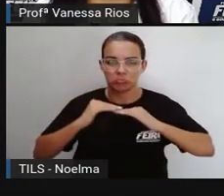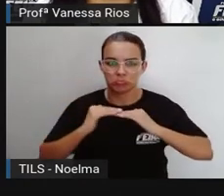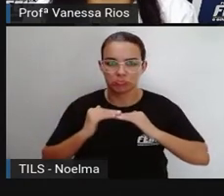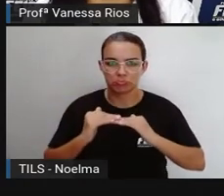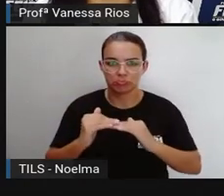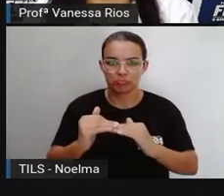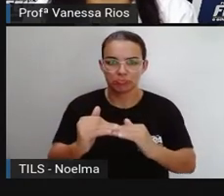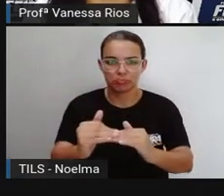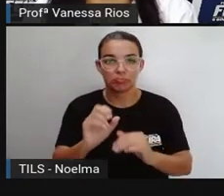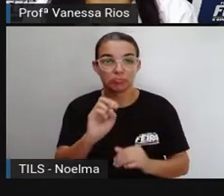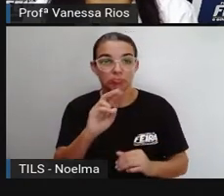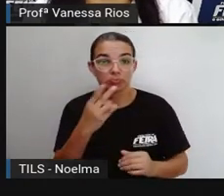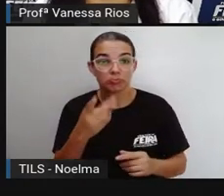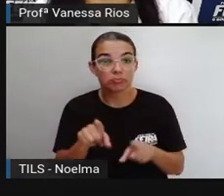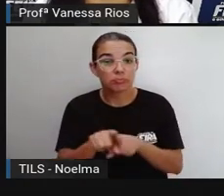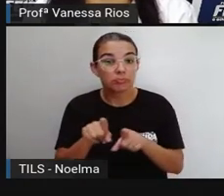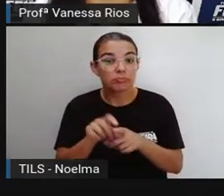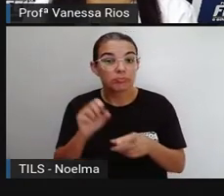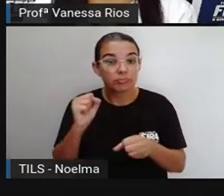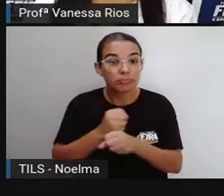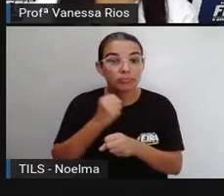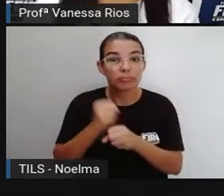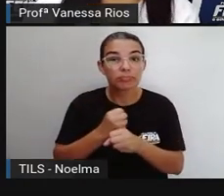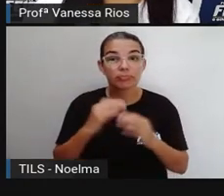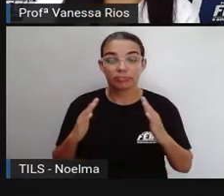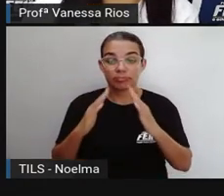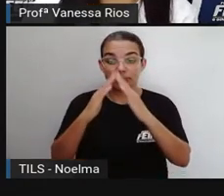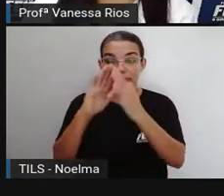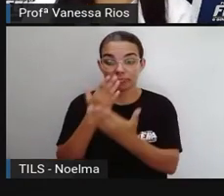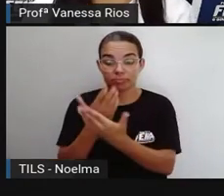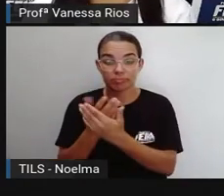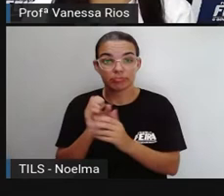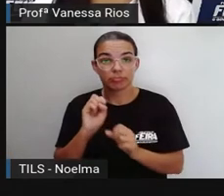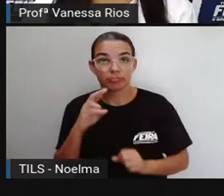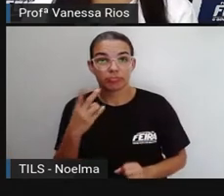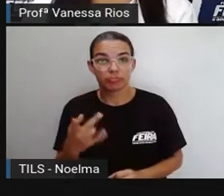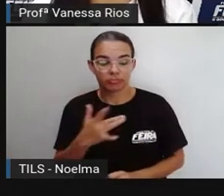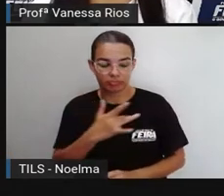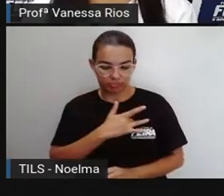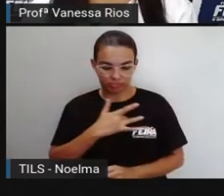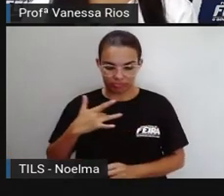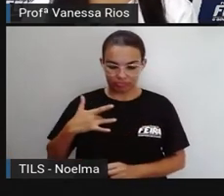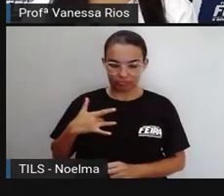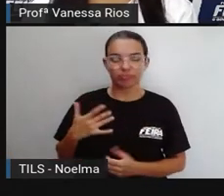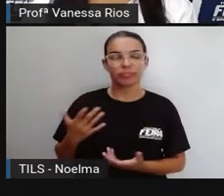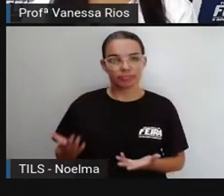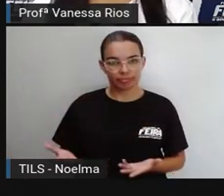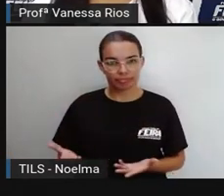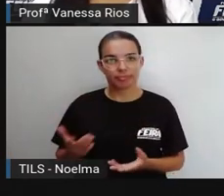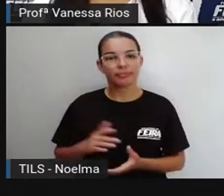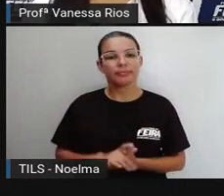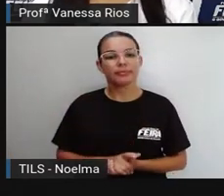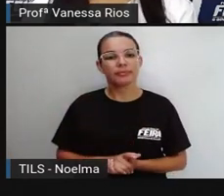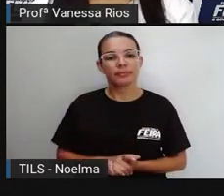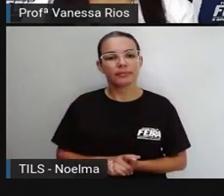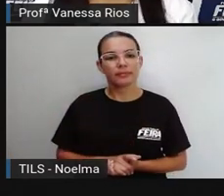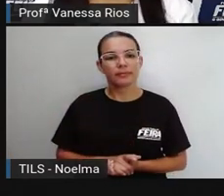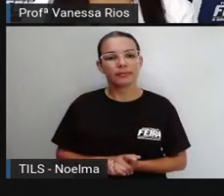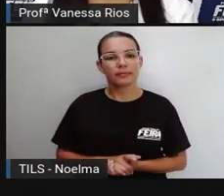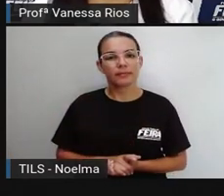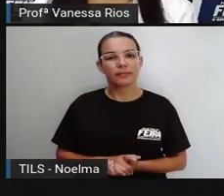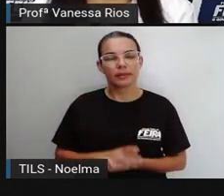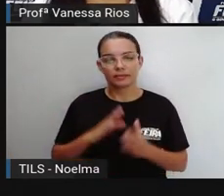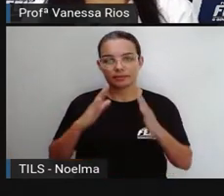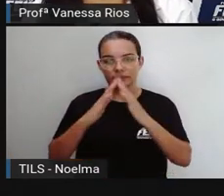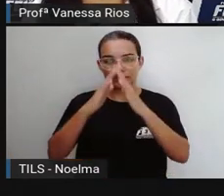até mesmo a criação de uma escola, creche ou posto de saúde no bairro. Então, esse grupo de pessoas que